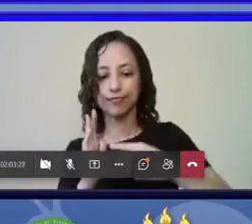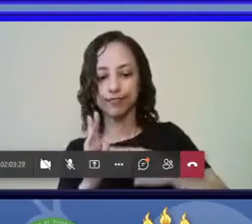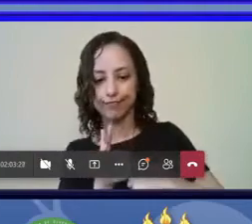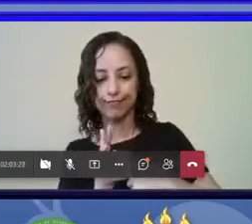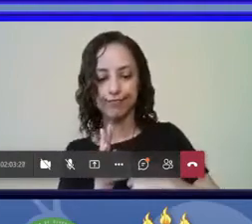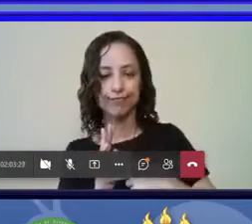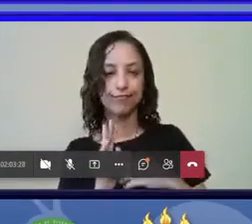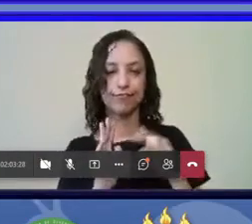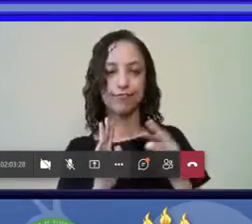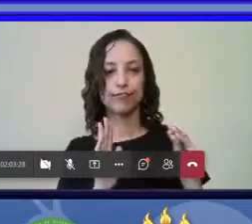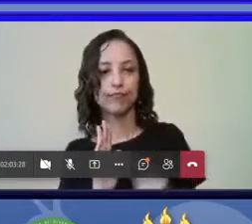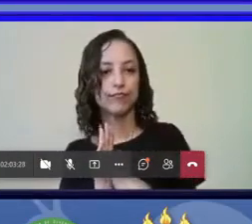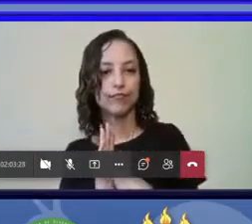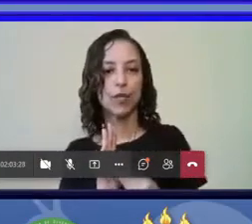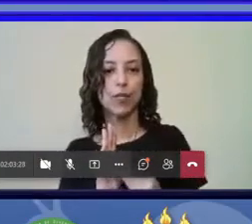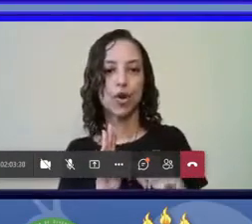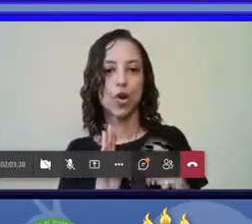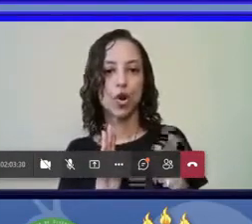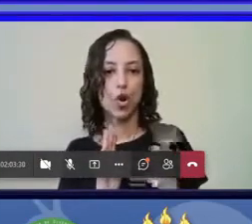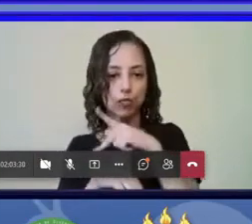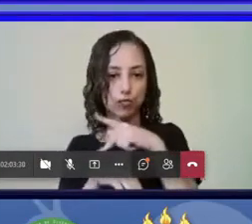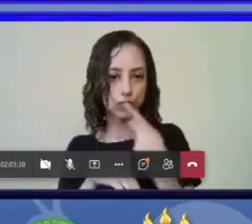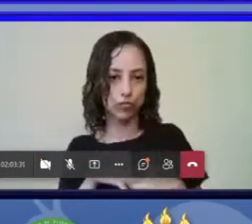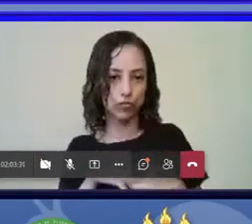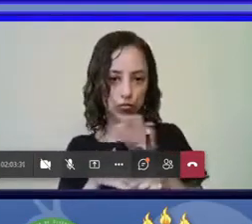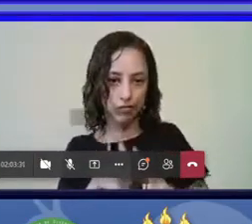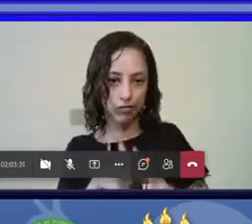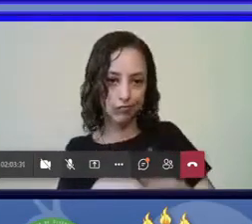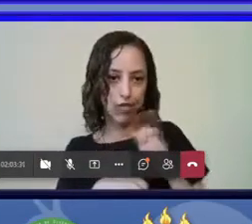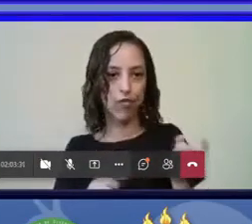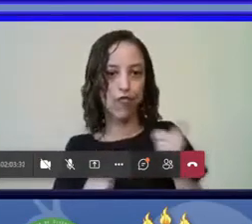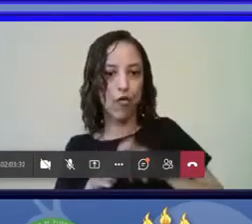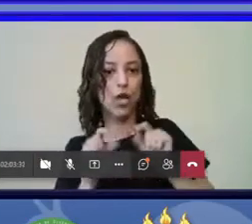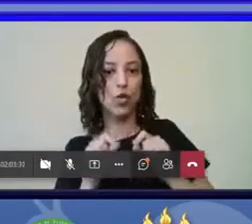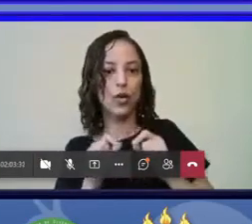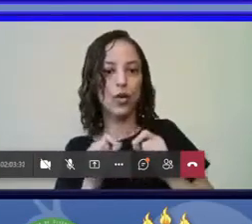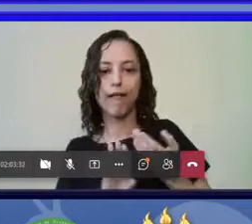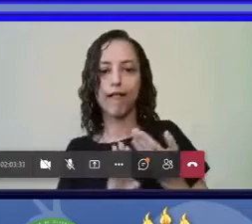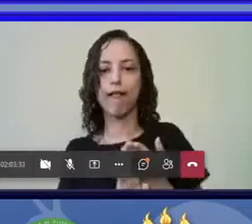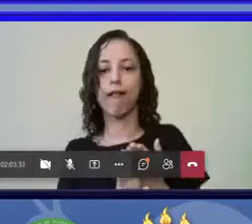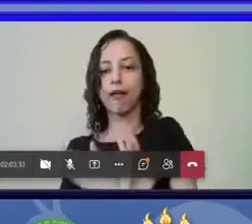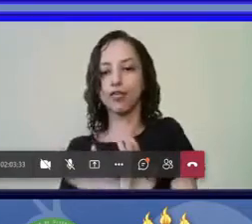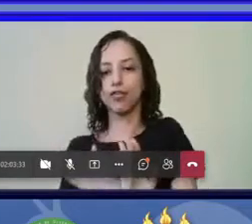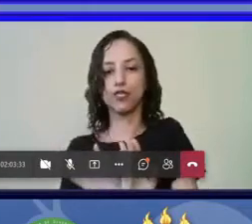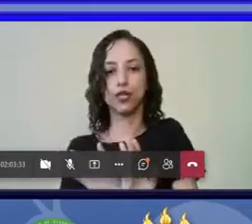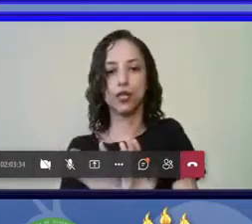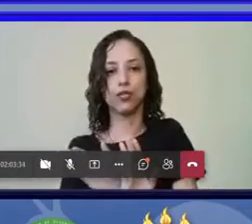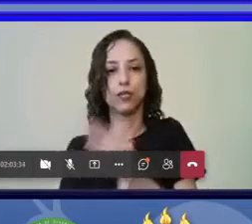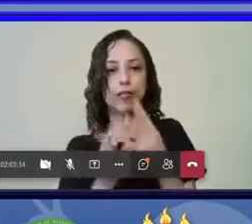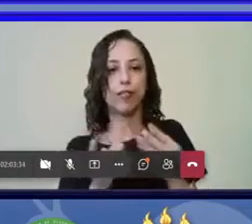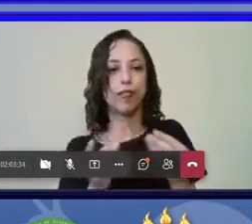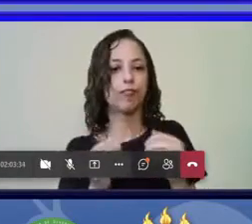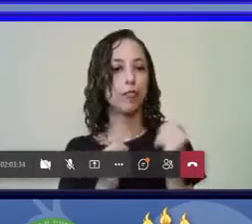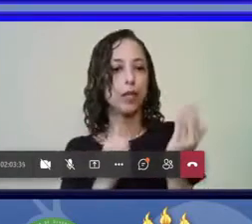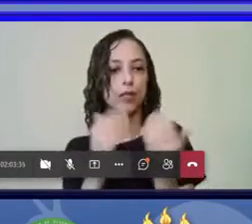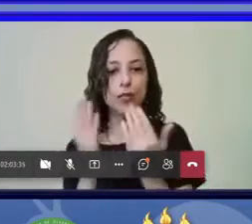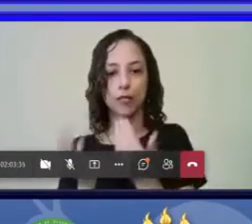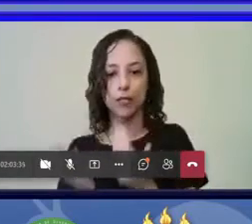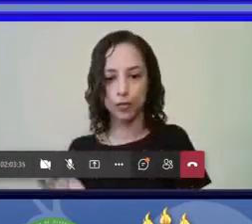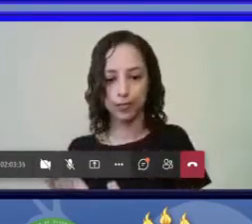a nossa pátria, trazer de volta aquilo que foi um dia para fora, trazer de